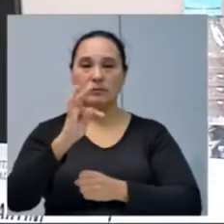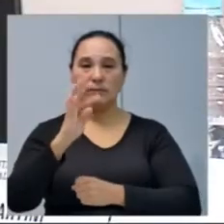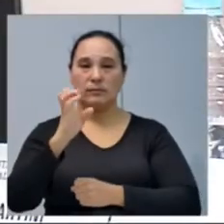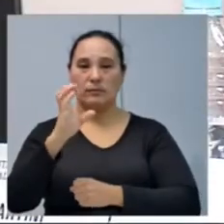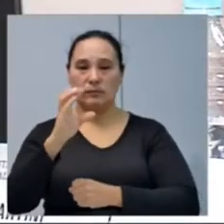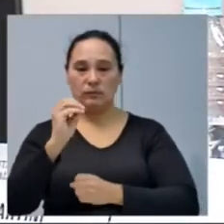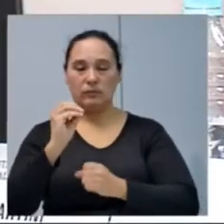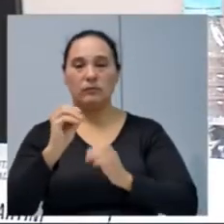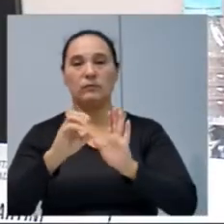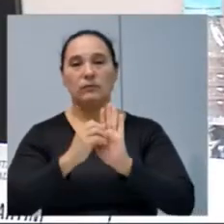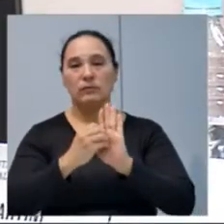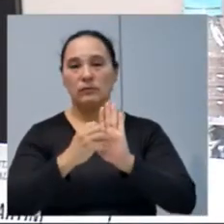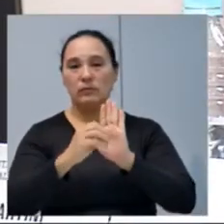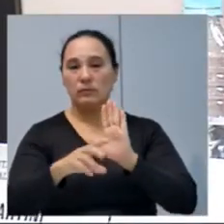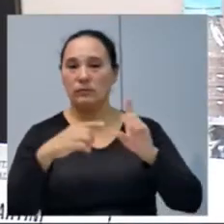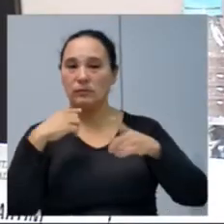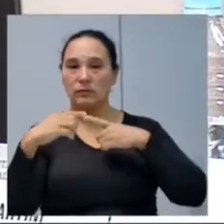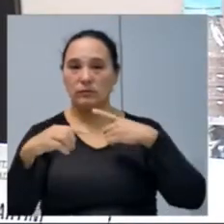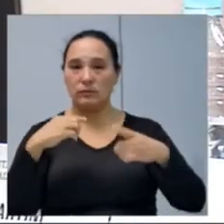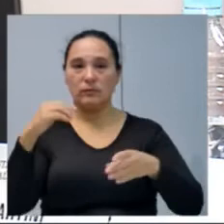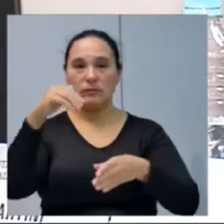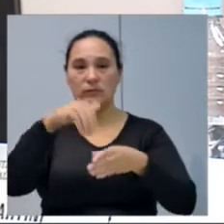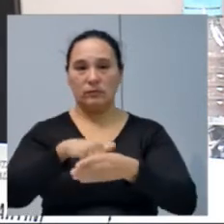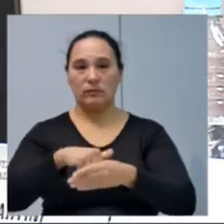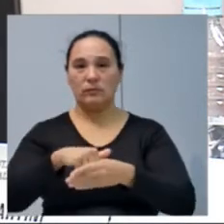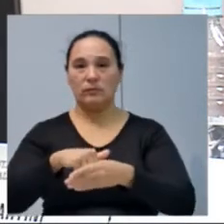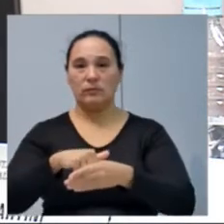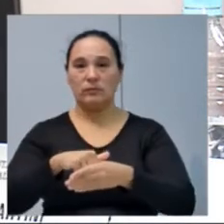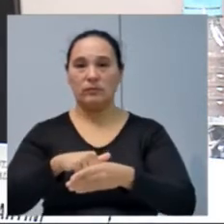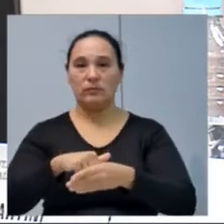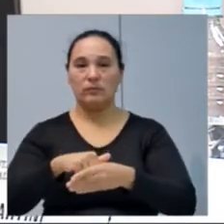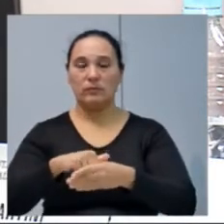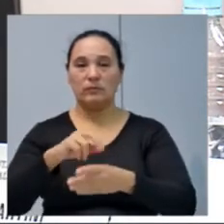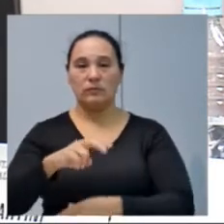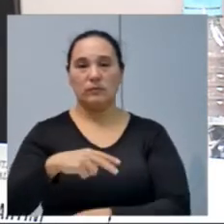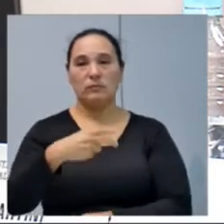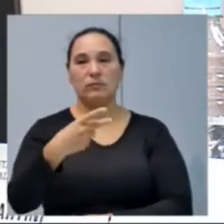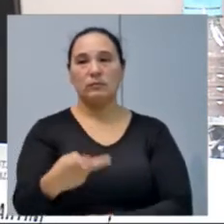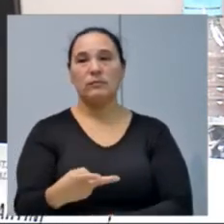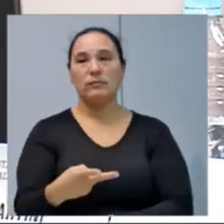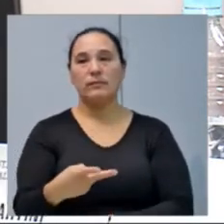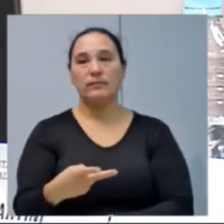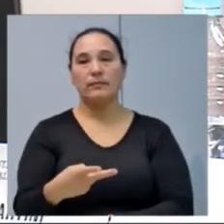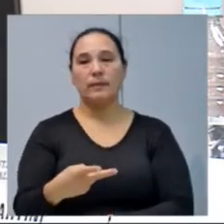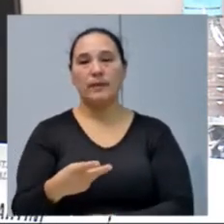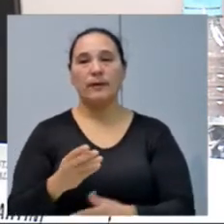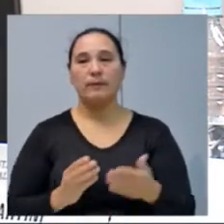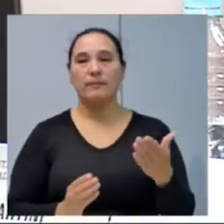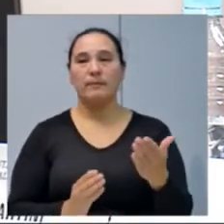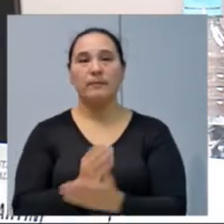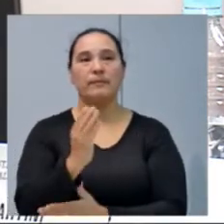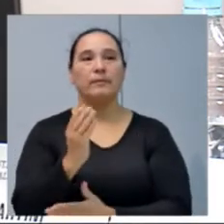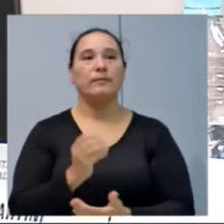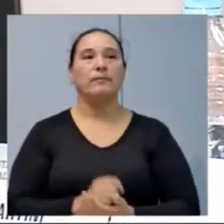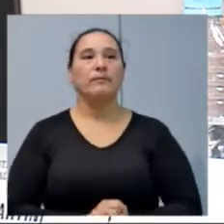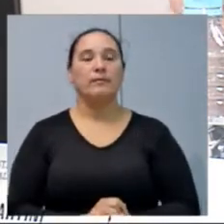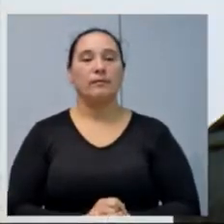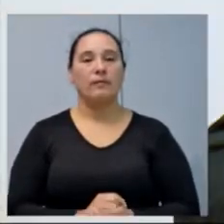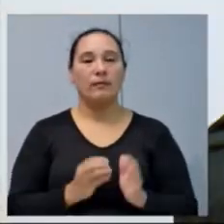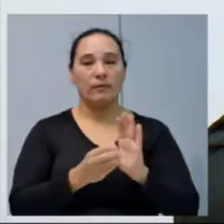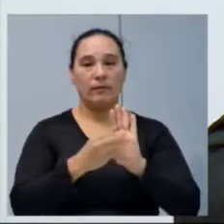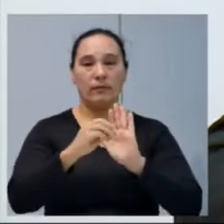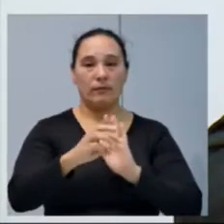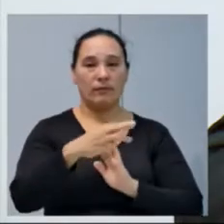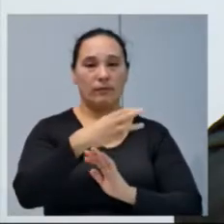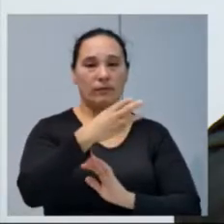indicação está em discussão, em votação. Os contrários se manifestem, aprovada por unanimidade. Indicação